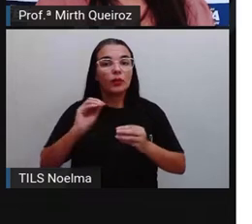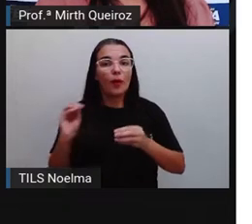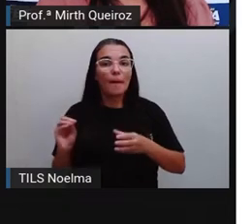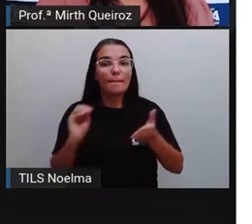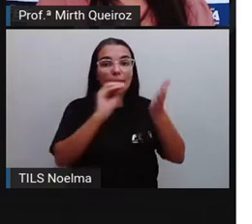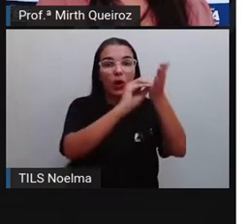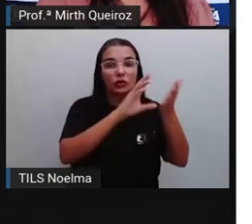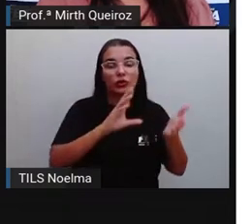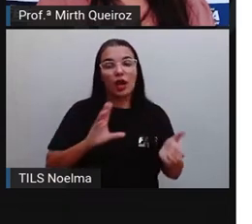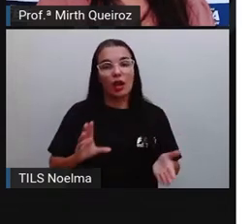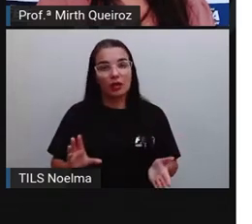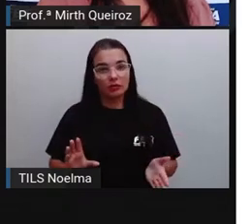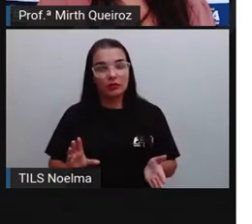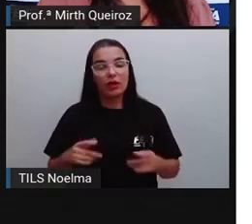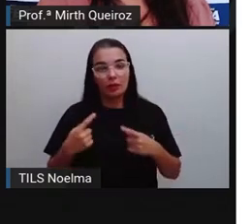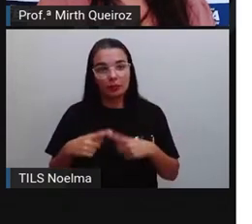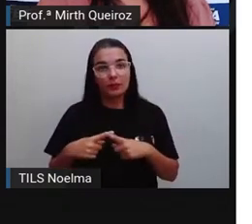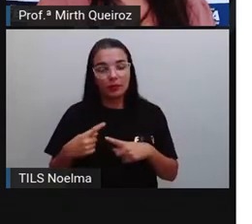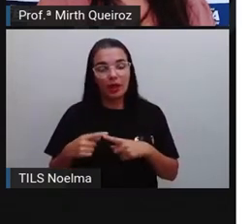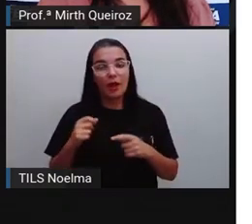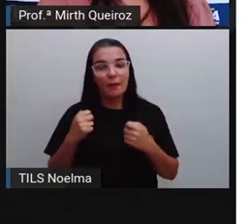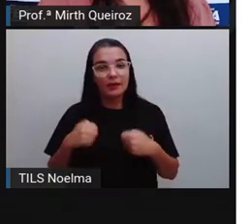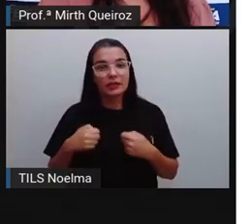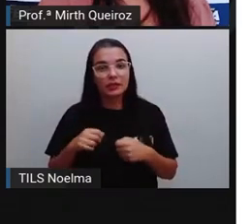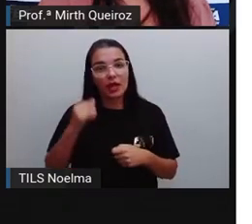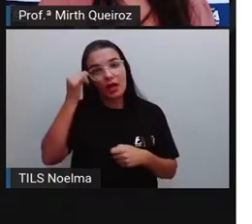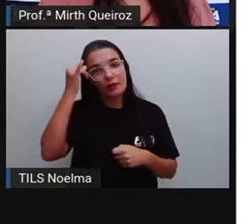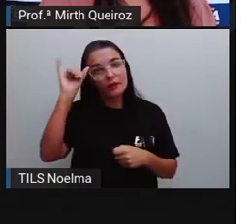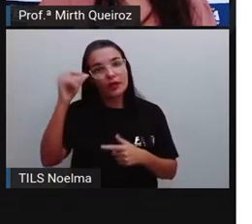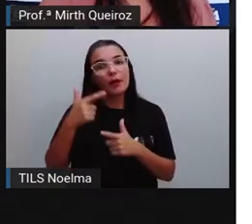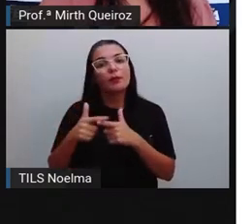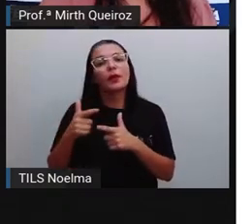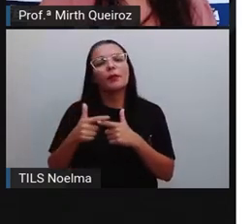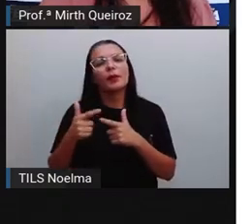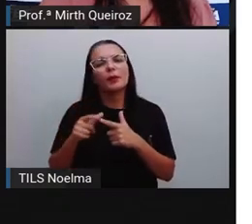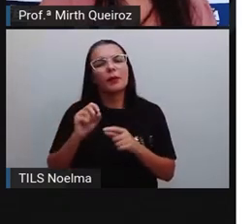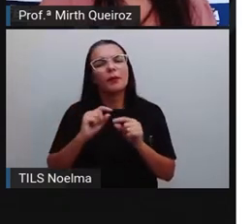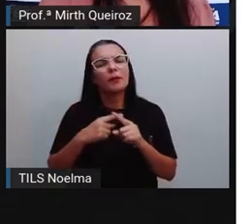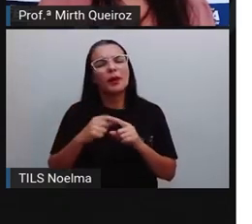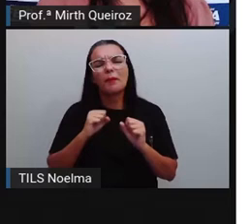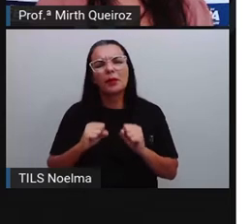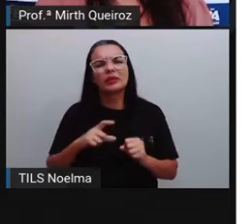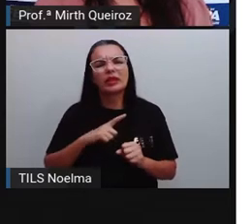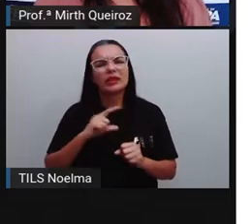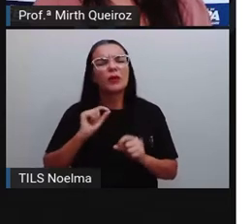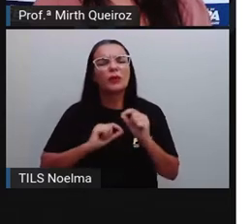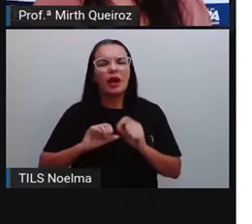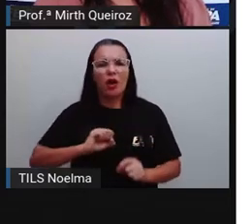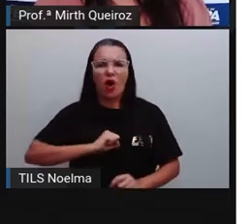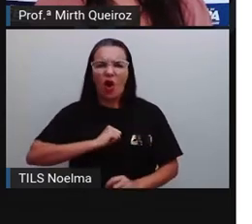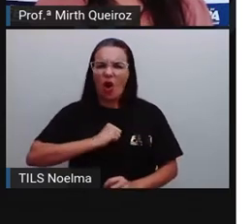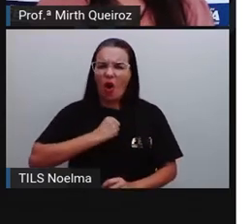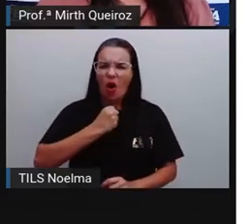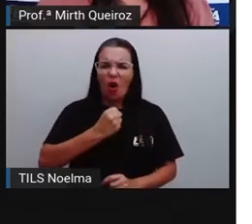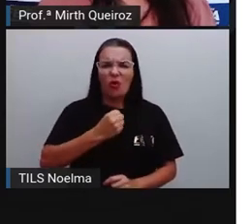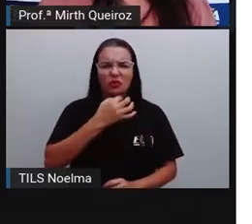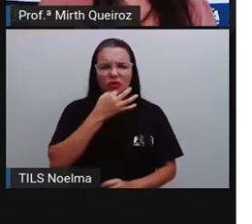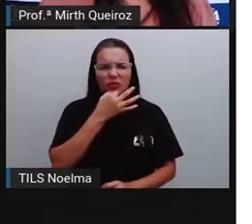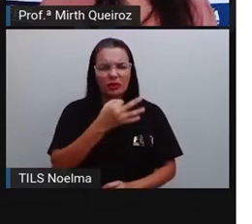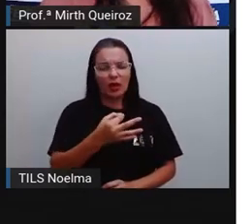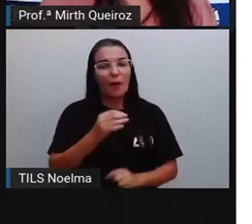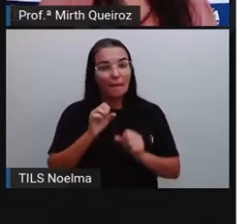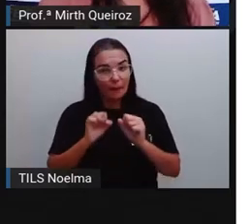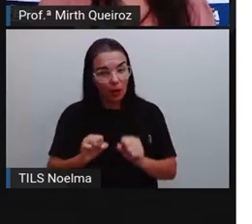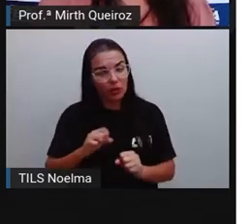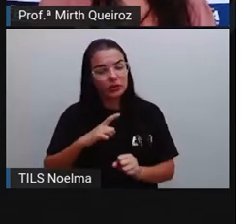redes sociais, né? A fim de que não se tenha ali, por exemplo, um discurso de ódio. A gente pode, sim, expressar as nossas opiniões, né? Sobre